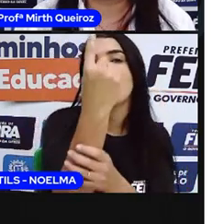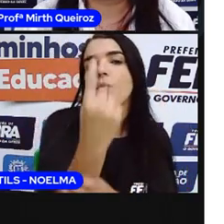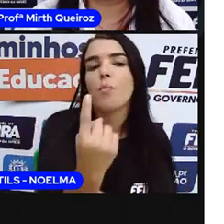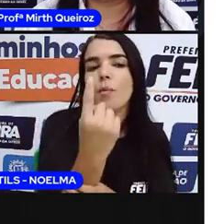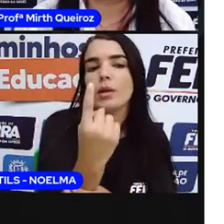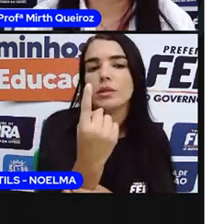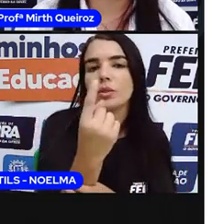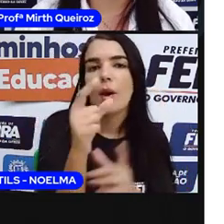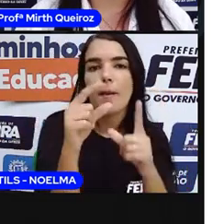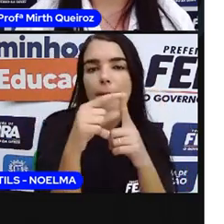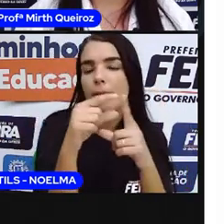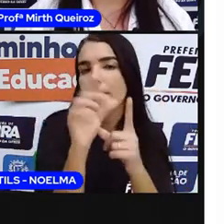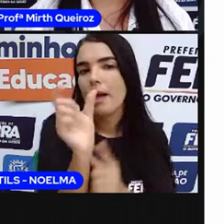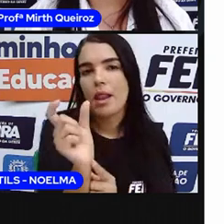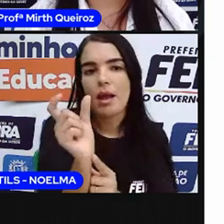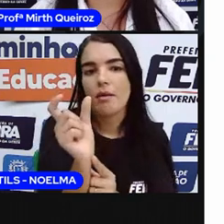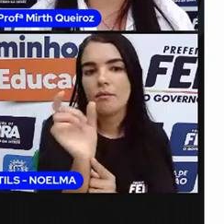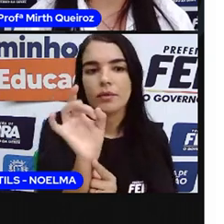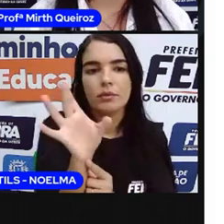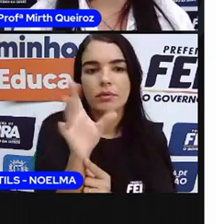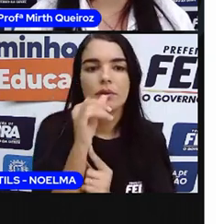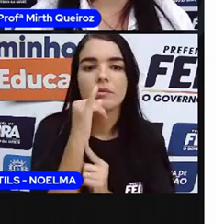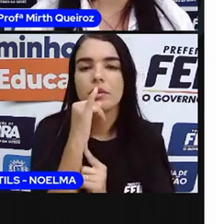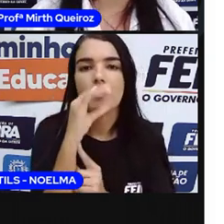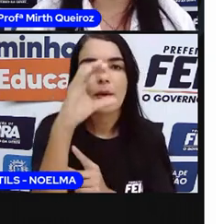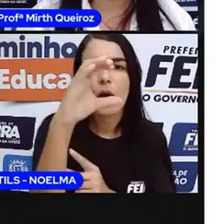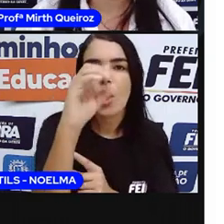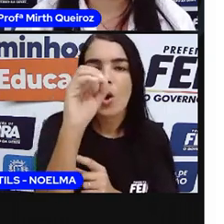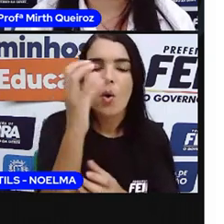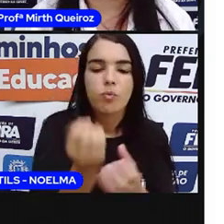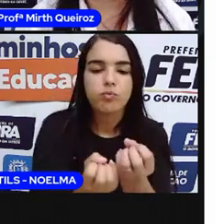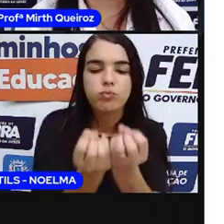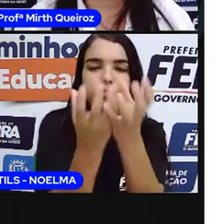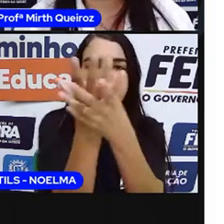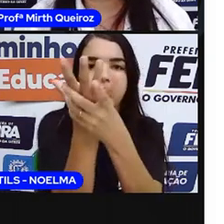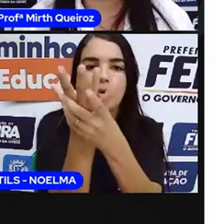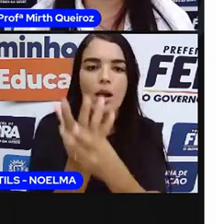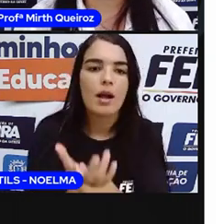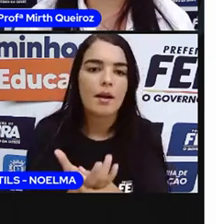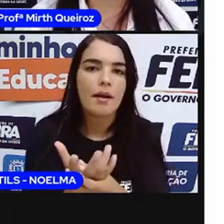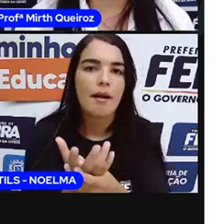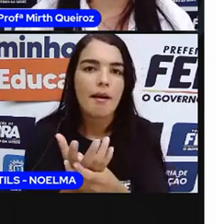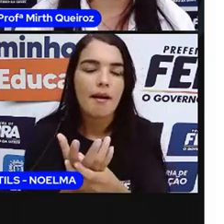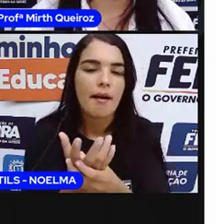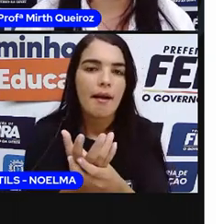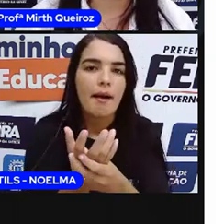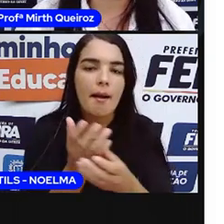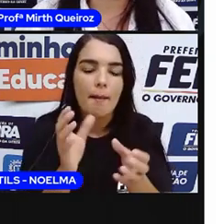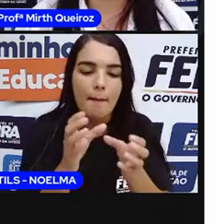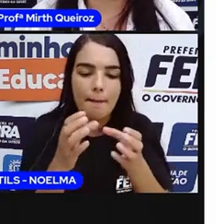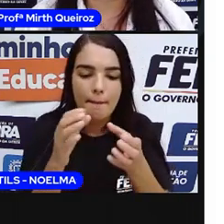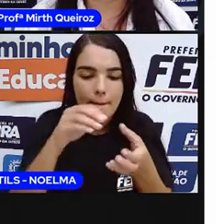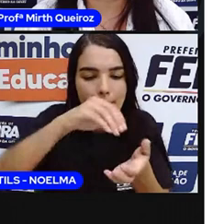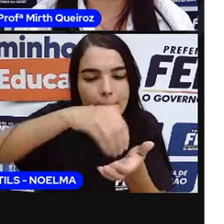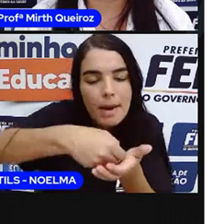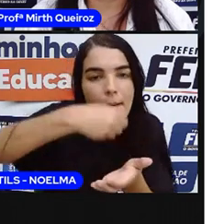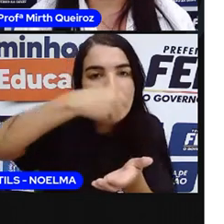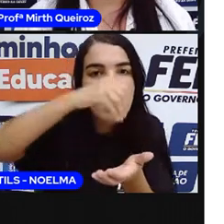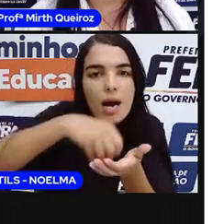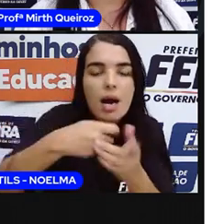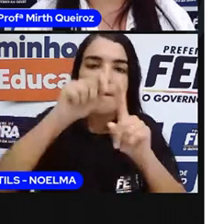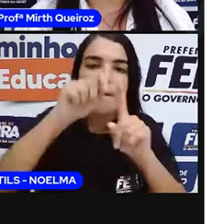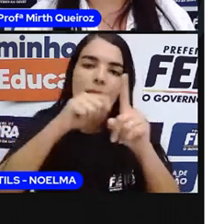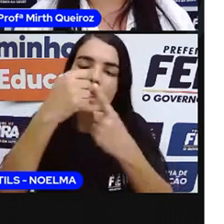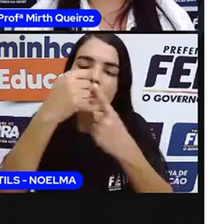uma só palavra. Couve, abacate, mamão, banana, substantivo simples.